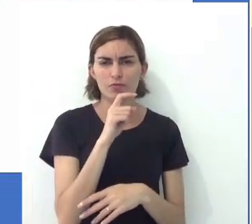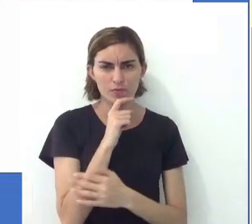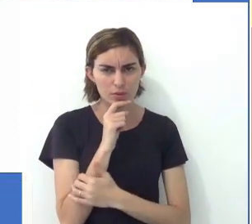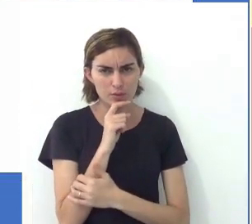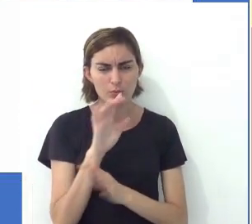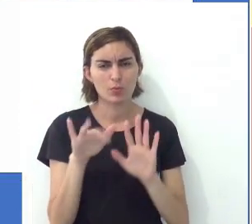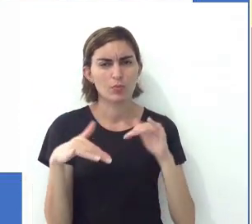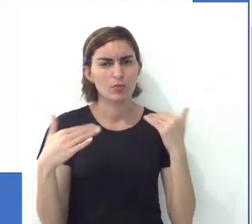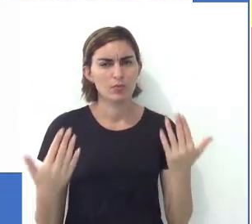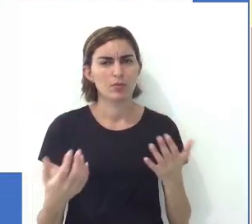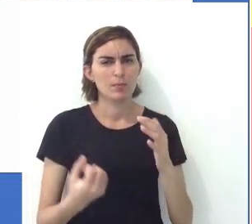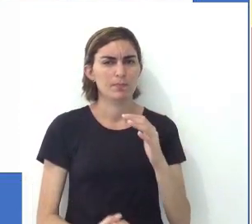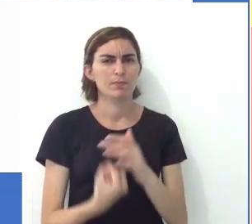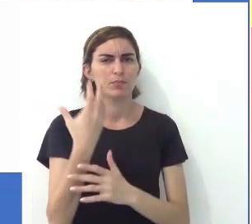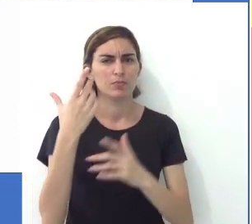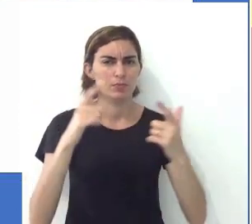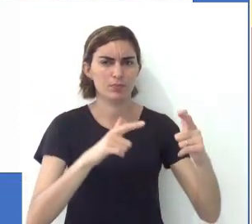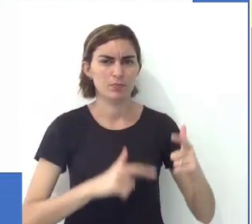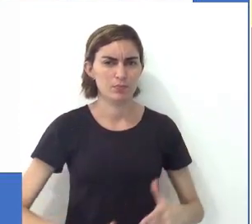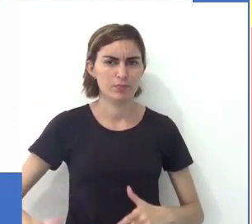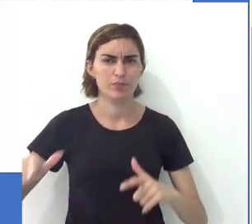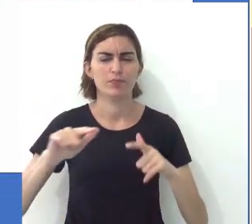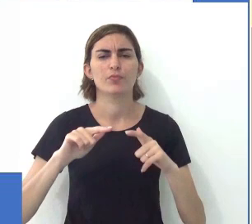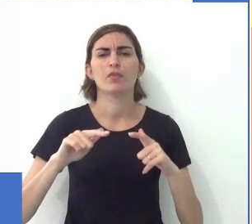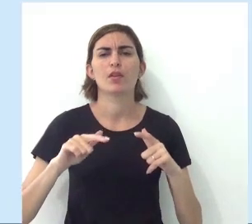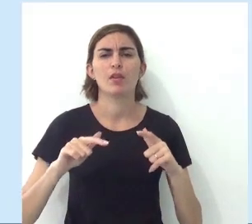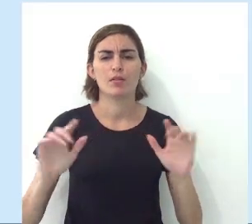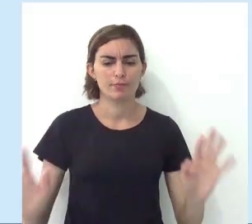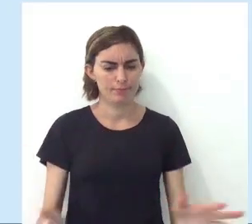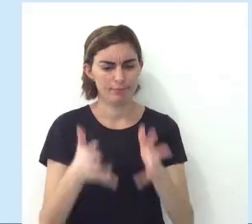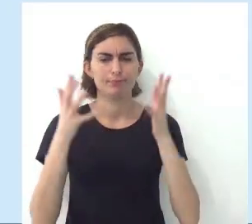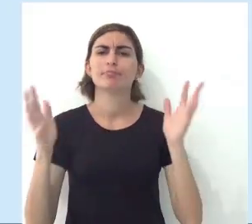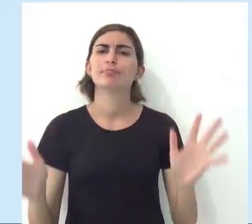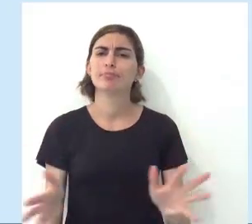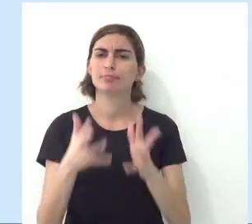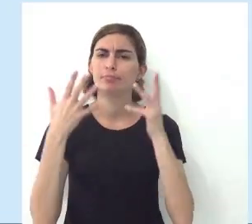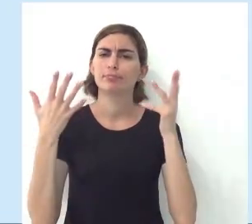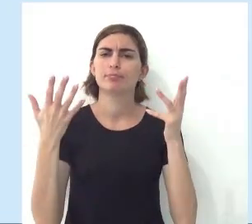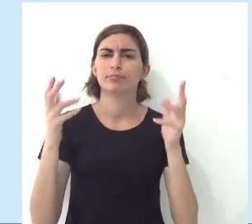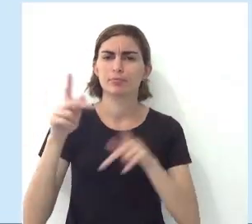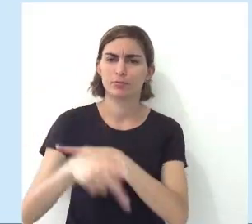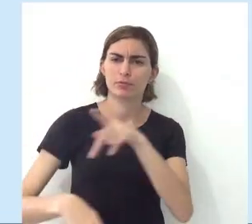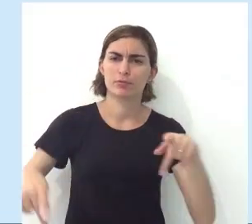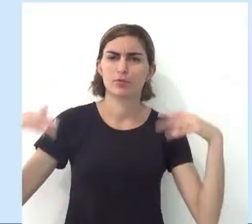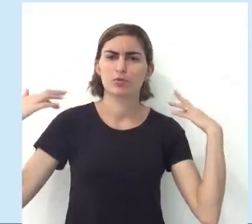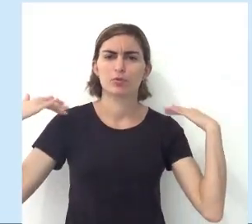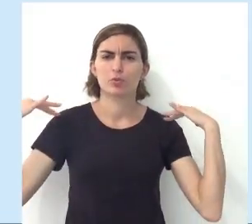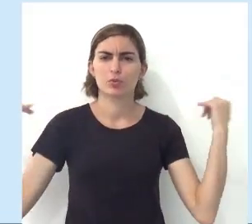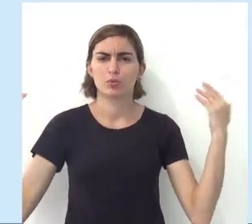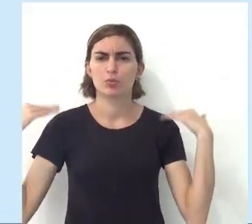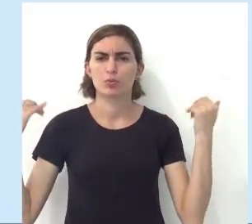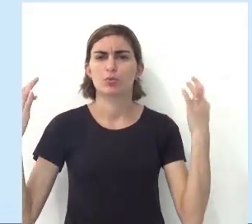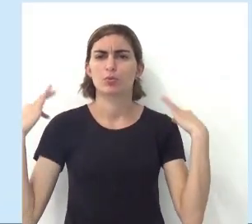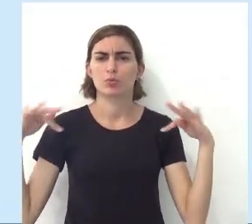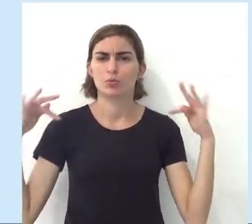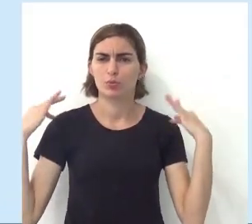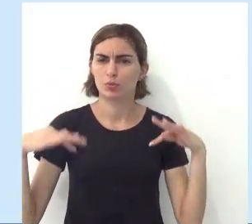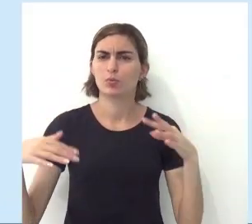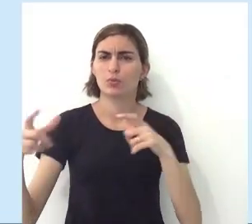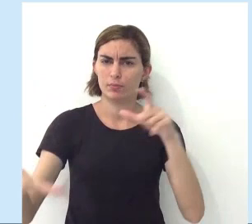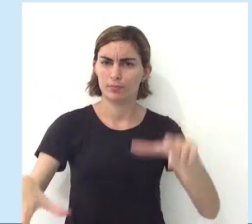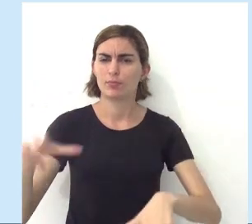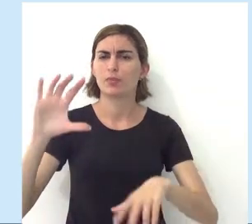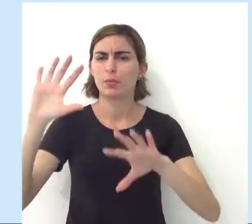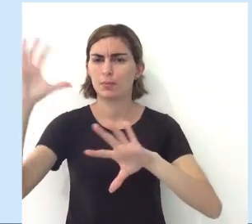chamado do frio. Então, nós criamos ambientes para incentivar a dinâmica do turismo também